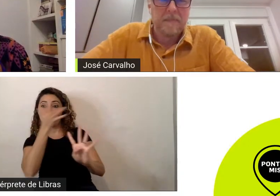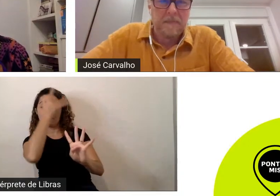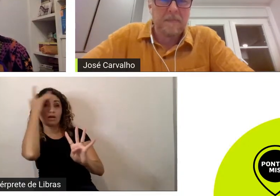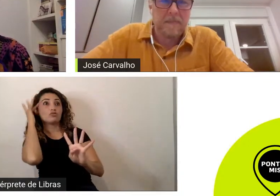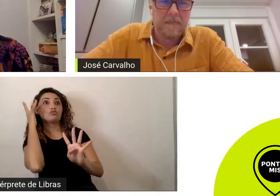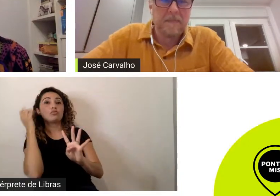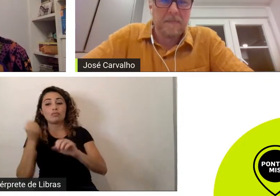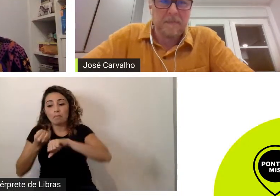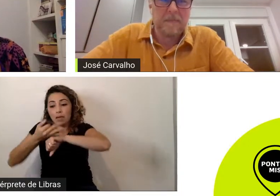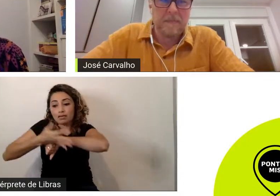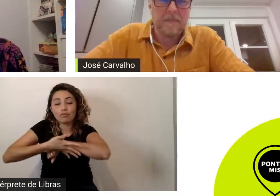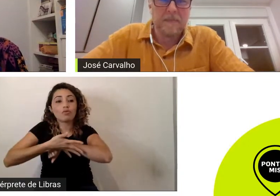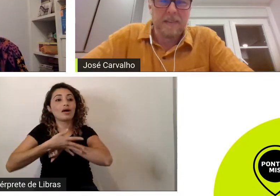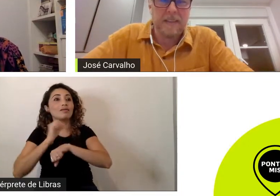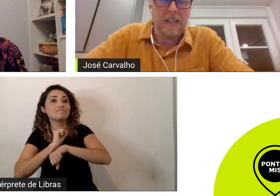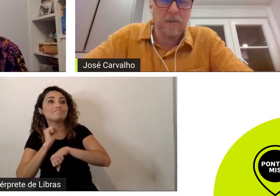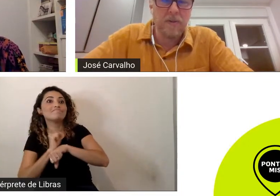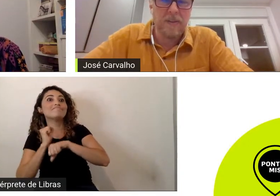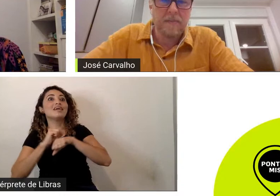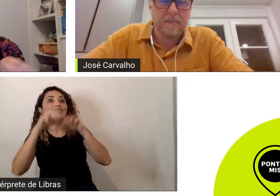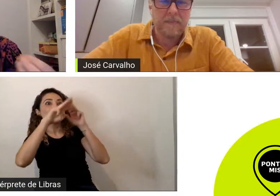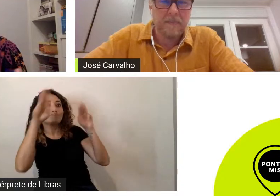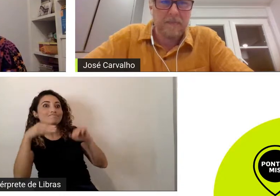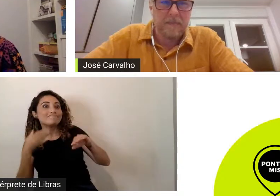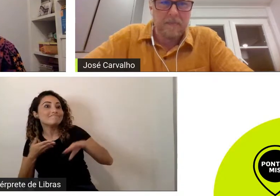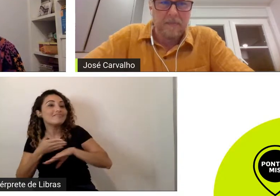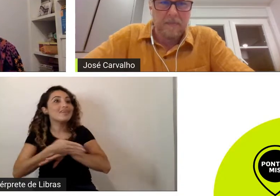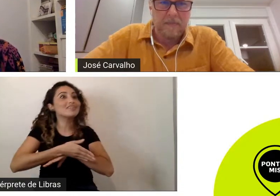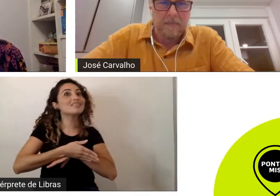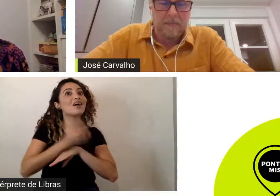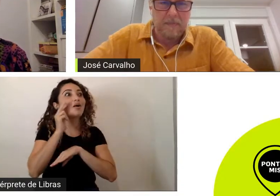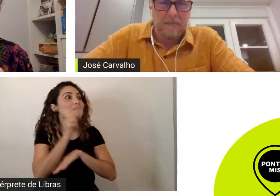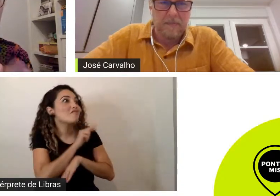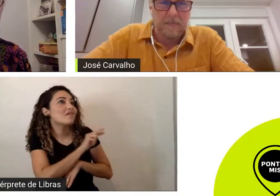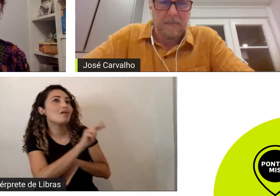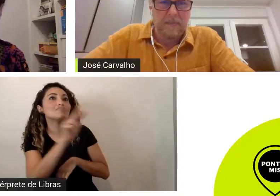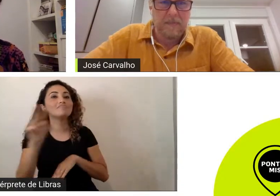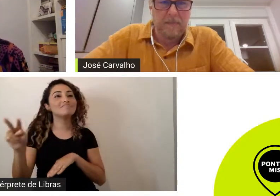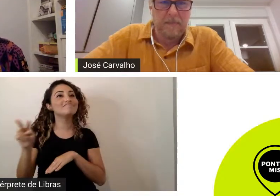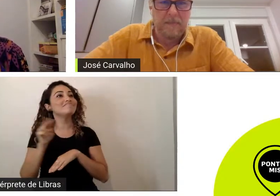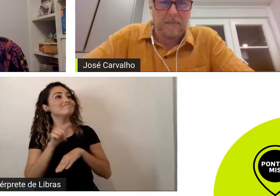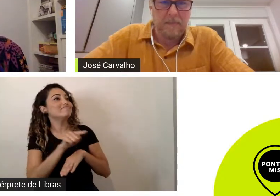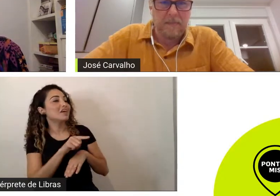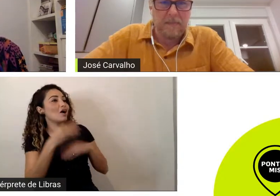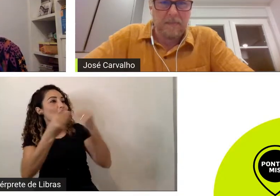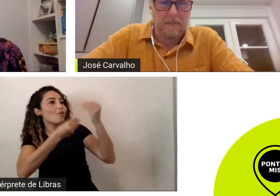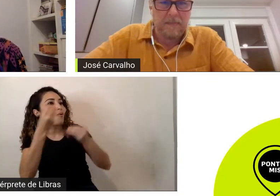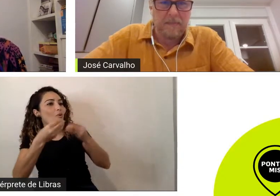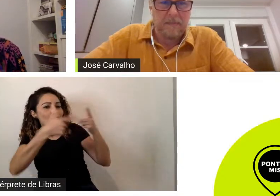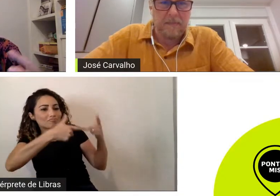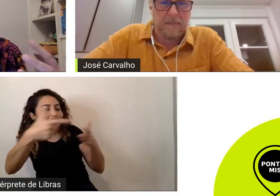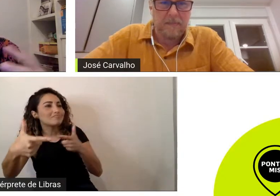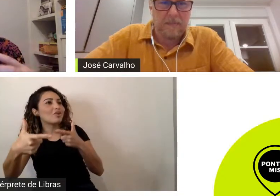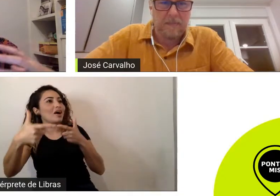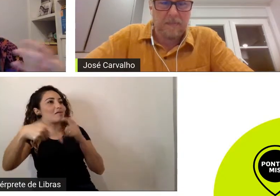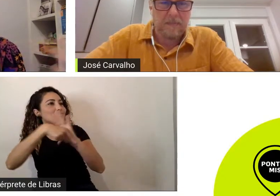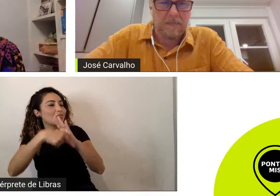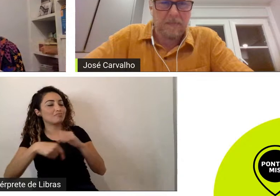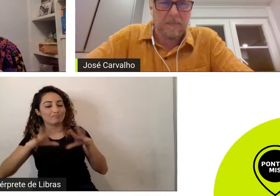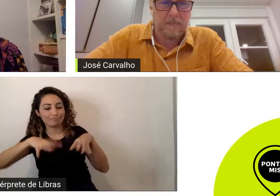viver esse universo então peças da cenografia figurino o que